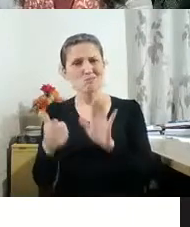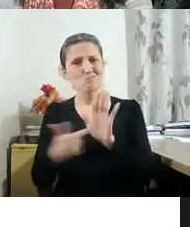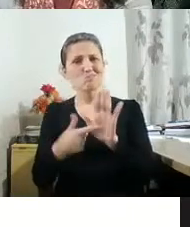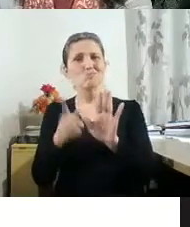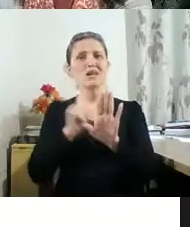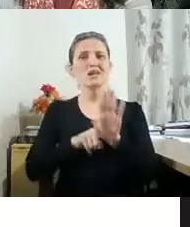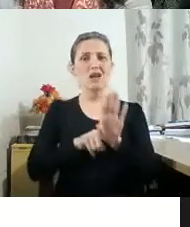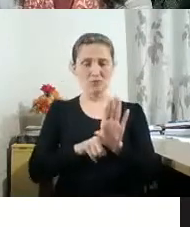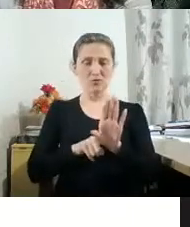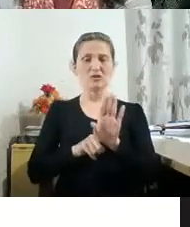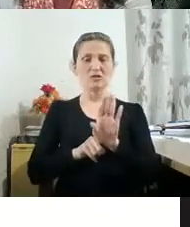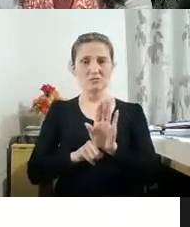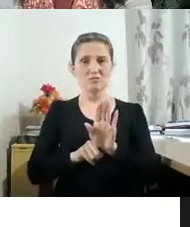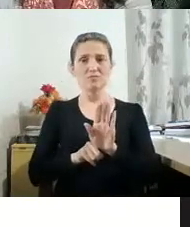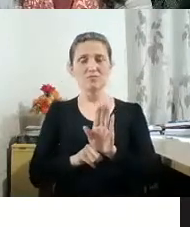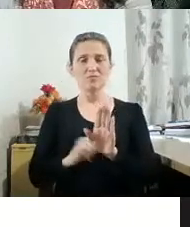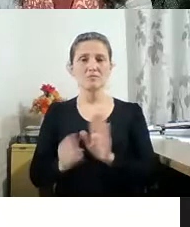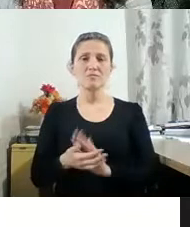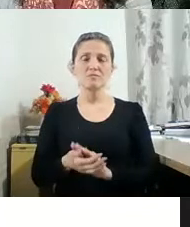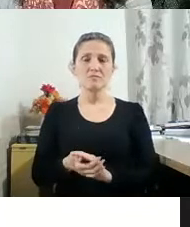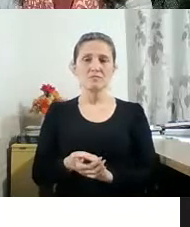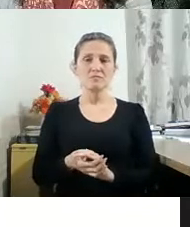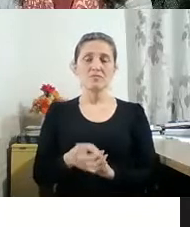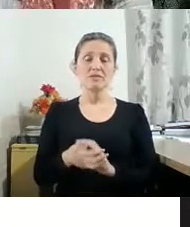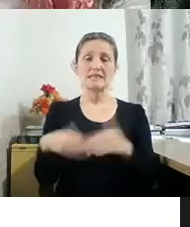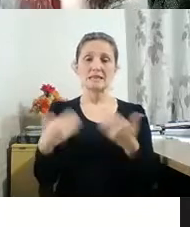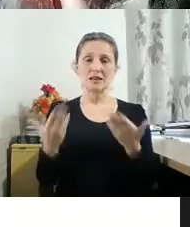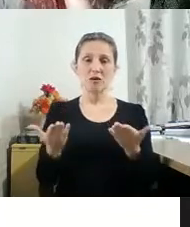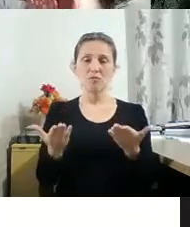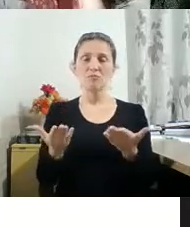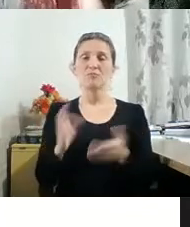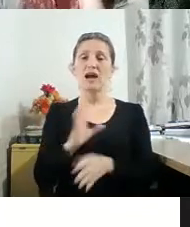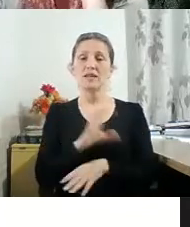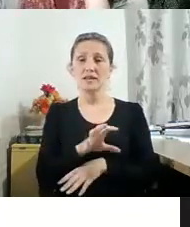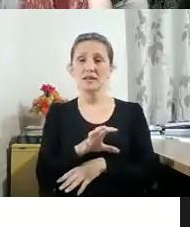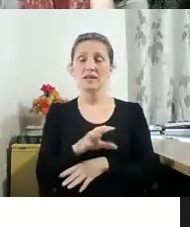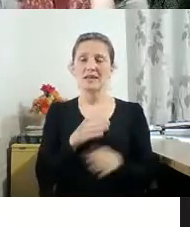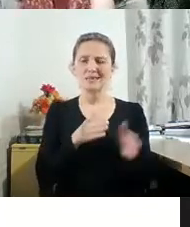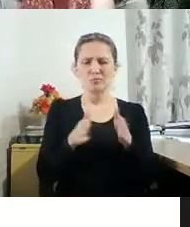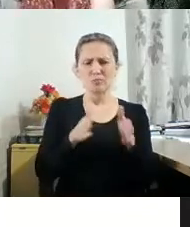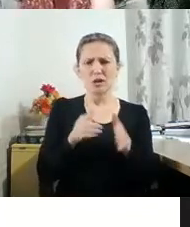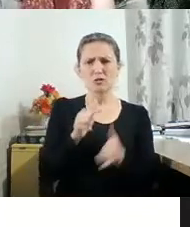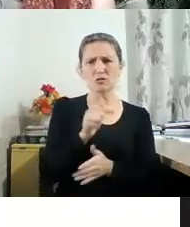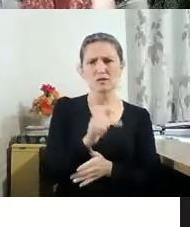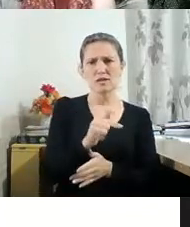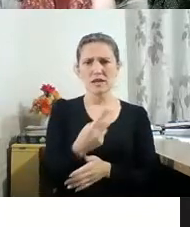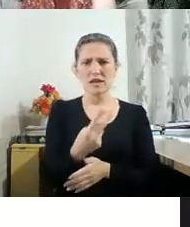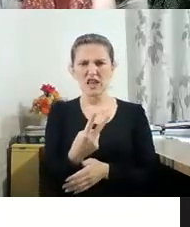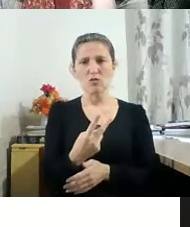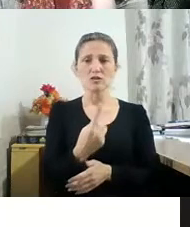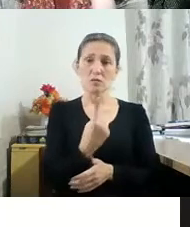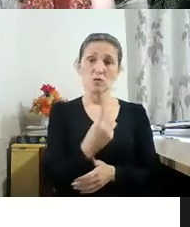metáforas. Então, aqui, de 72, da série Cartões Antipostais,